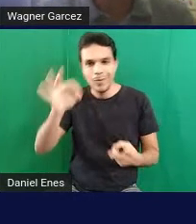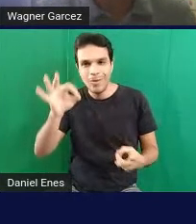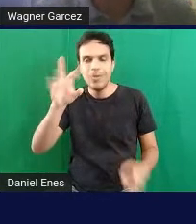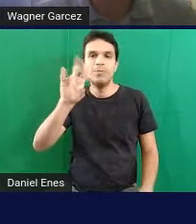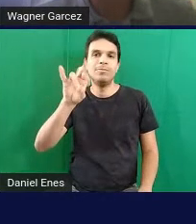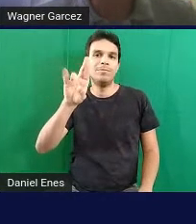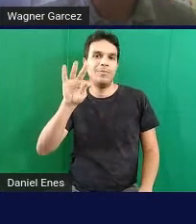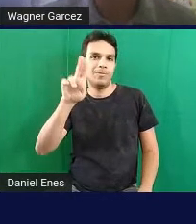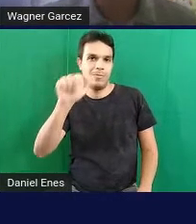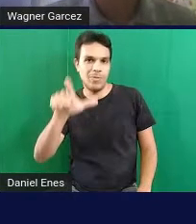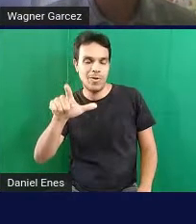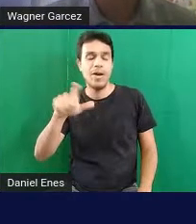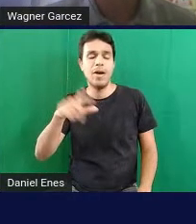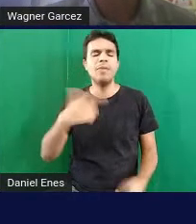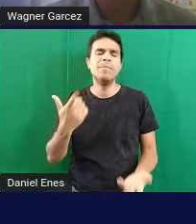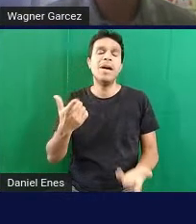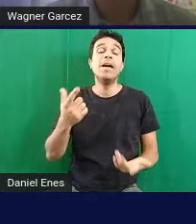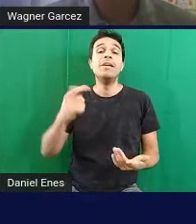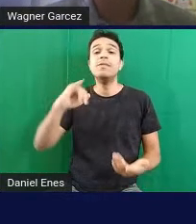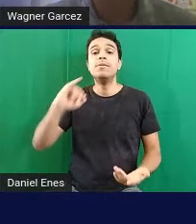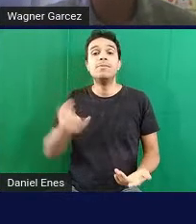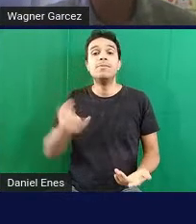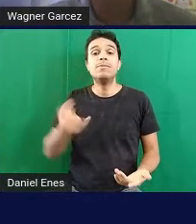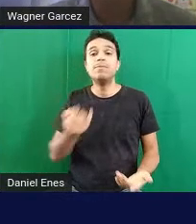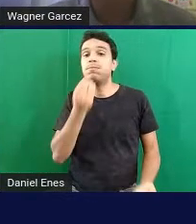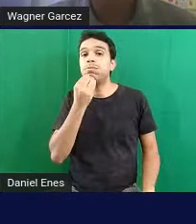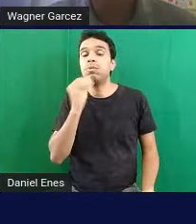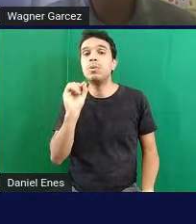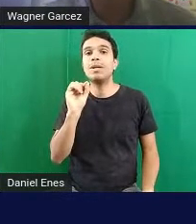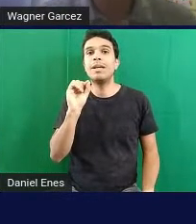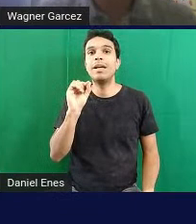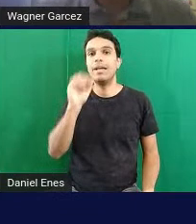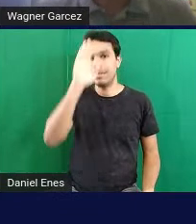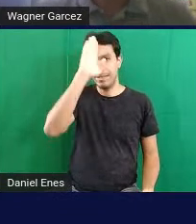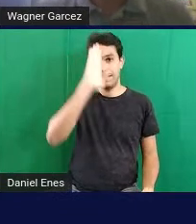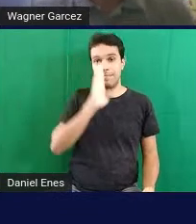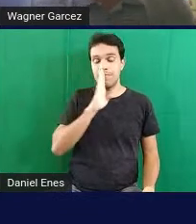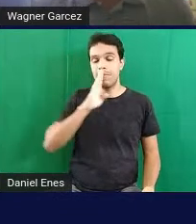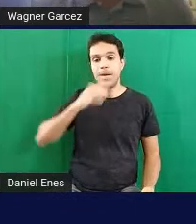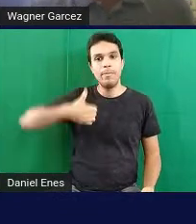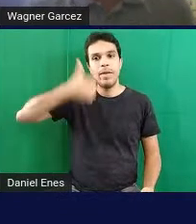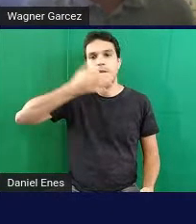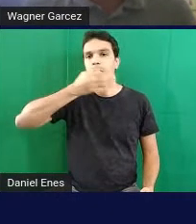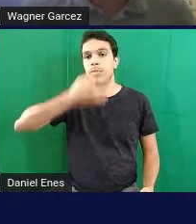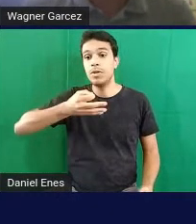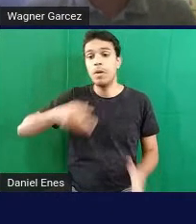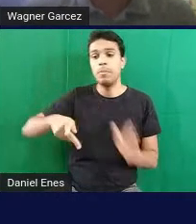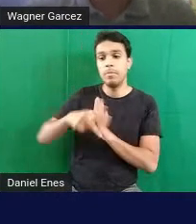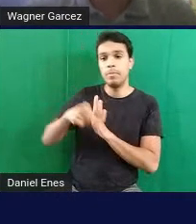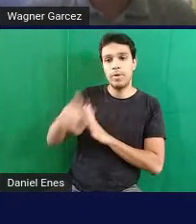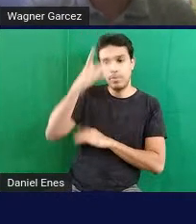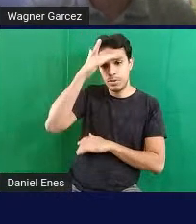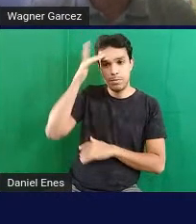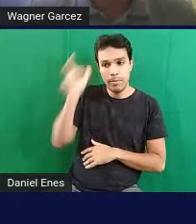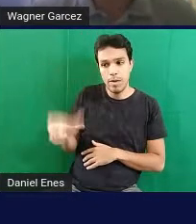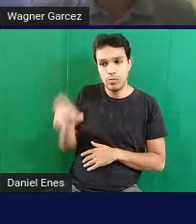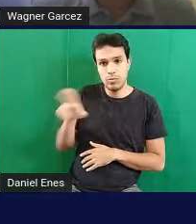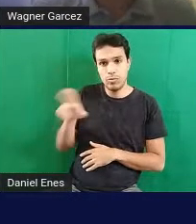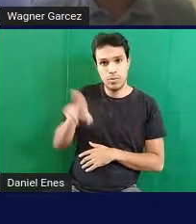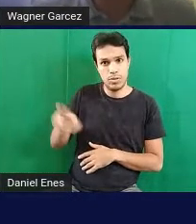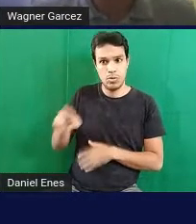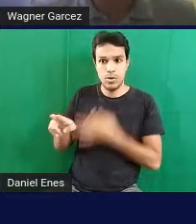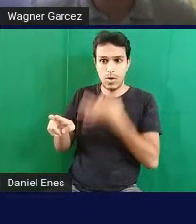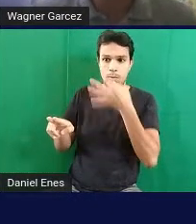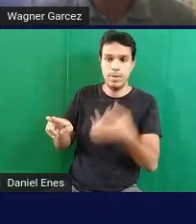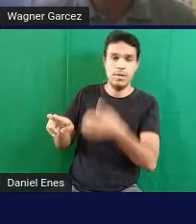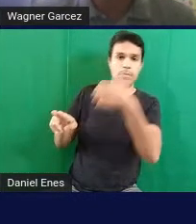coloquei, que ele é gratuito. Mas eu acho que a melhor opinião, ela vem de alguém que é um usuário deste, porque normalmente a